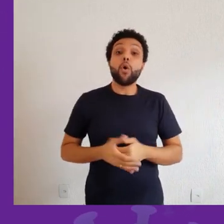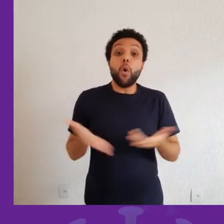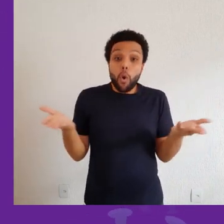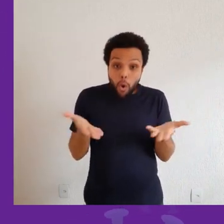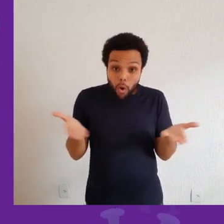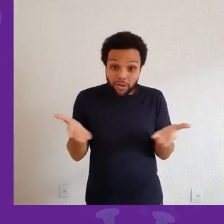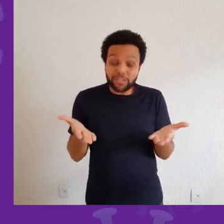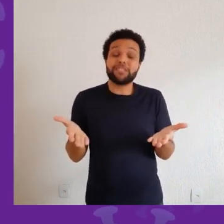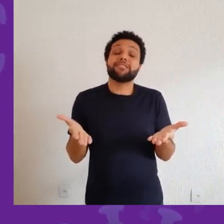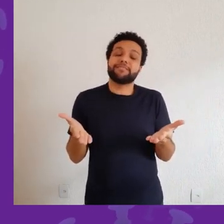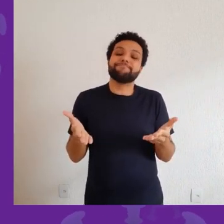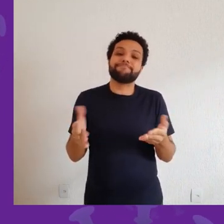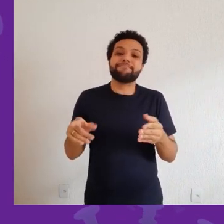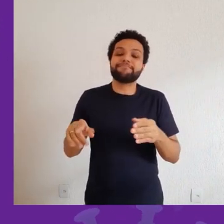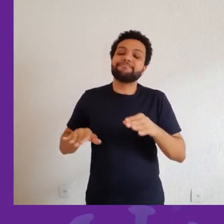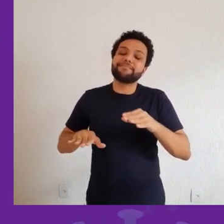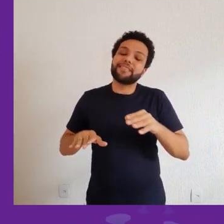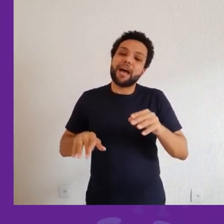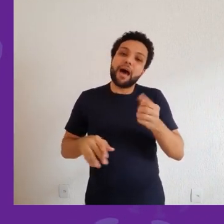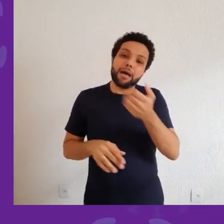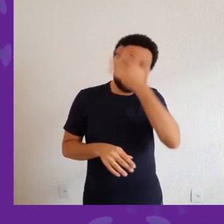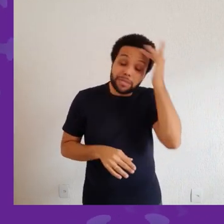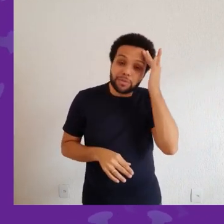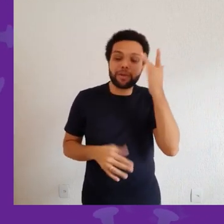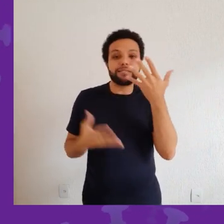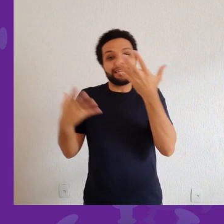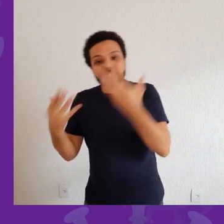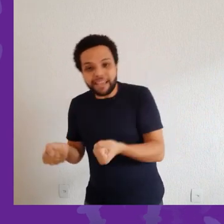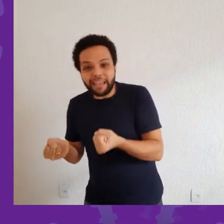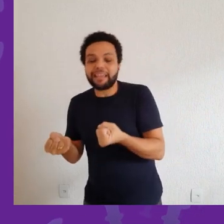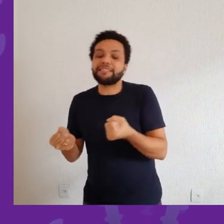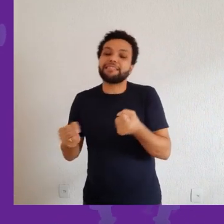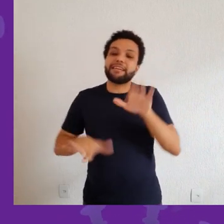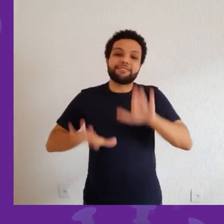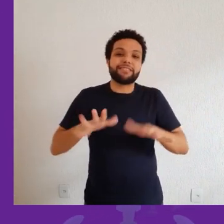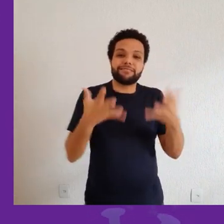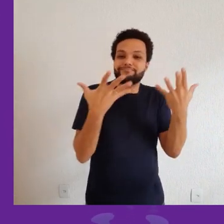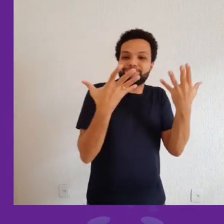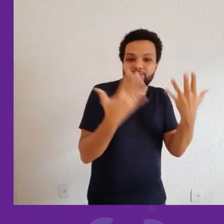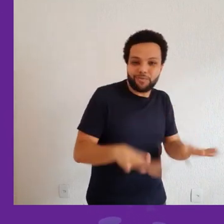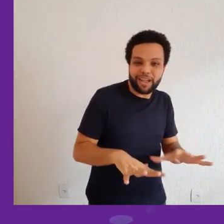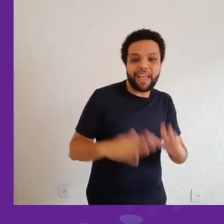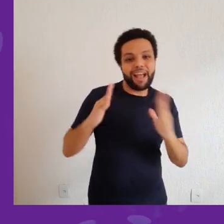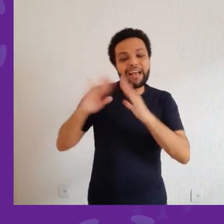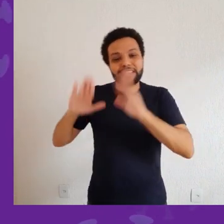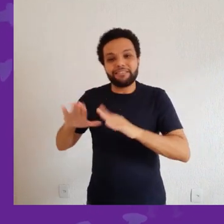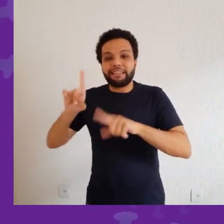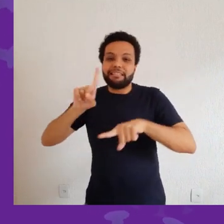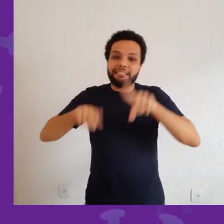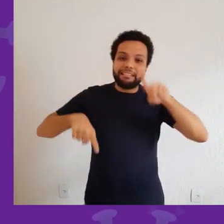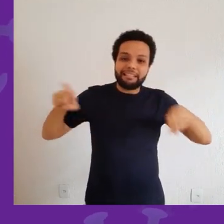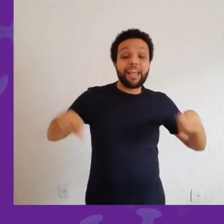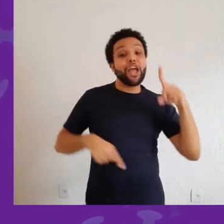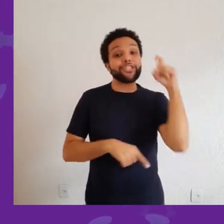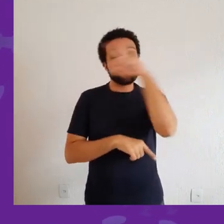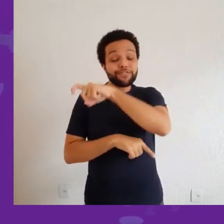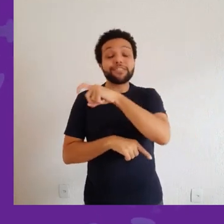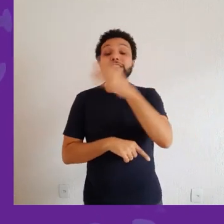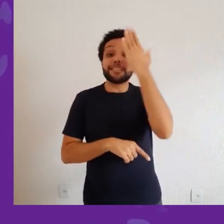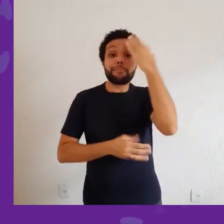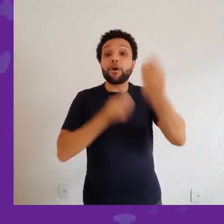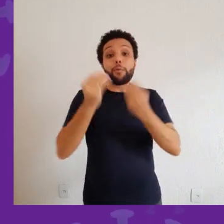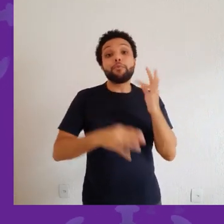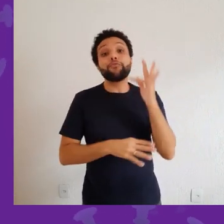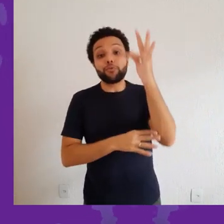E como o isolamento social oscila muito, isso também fica difícil de fazer a previsão. E uma outra